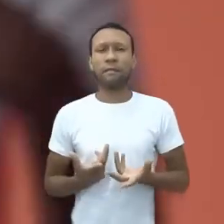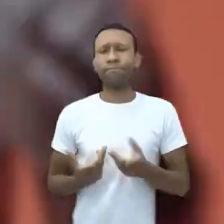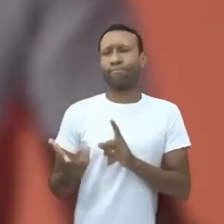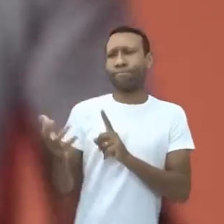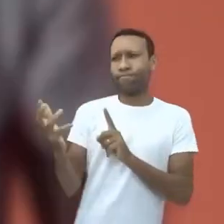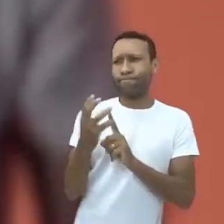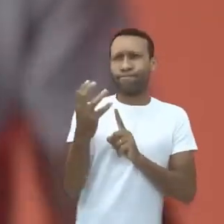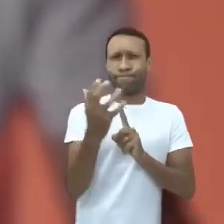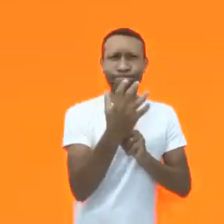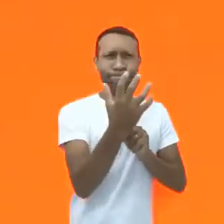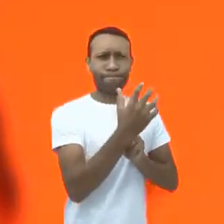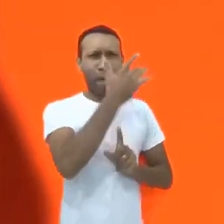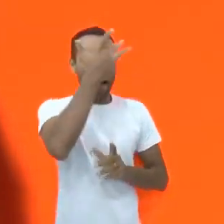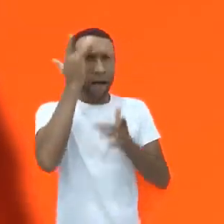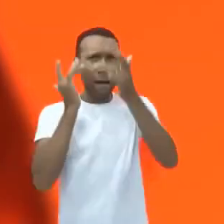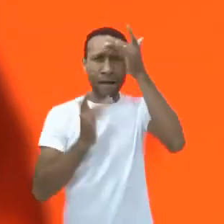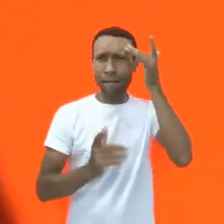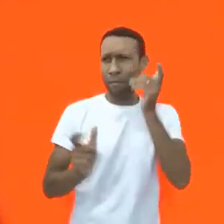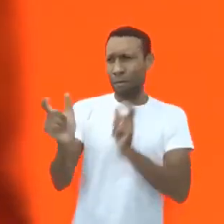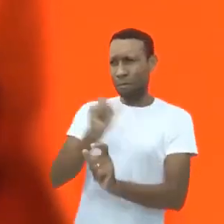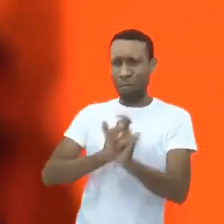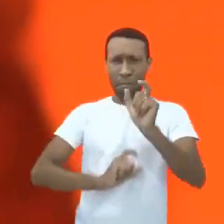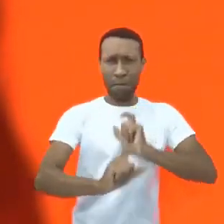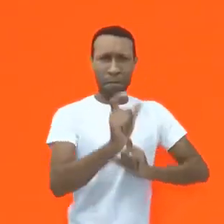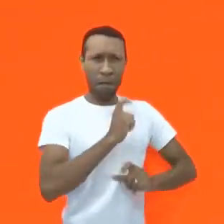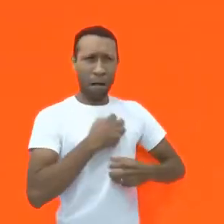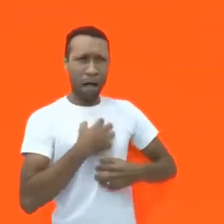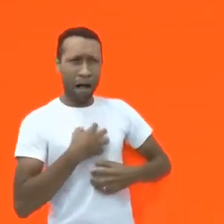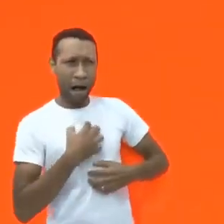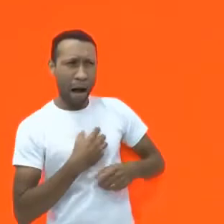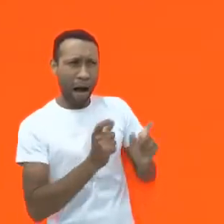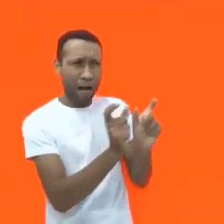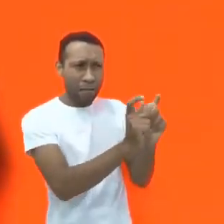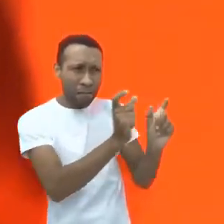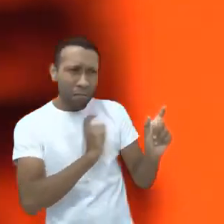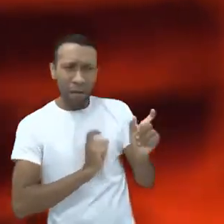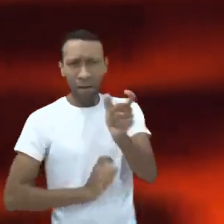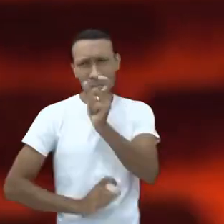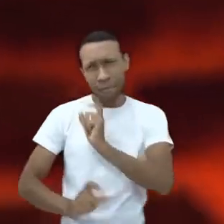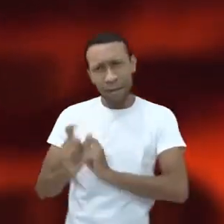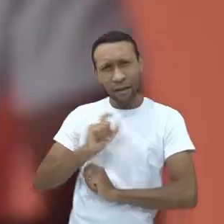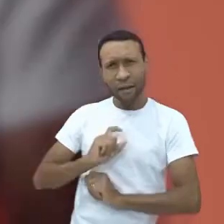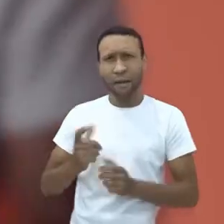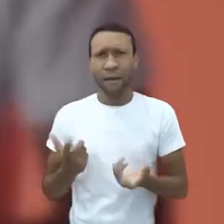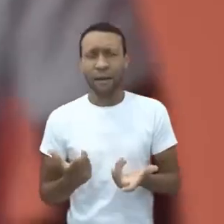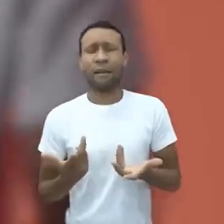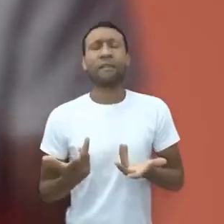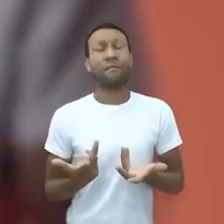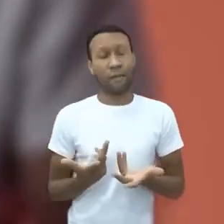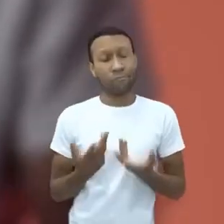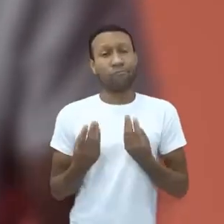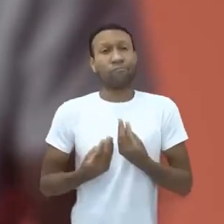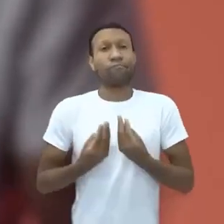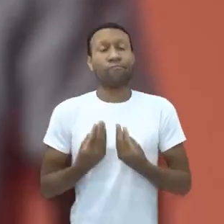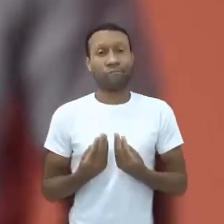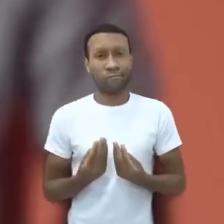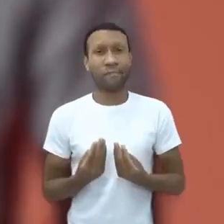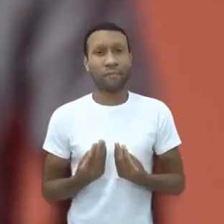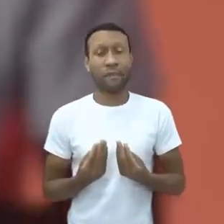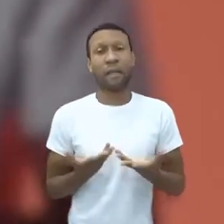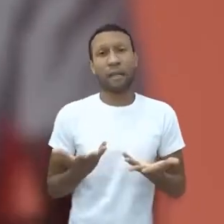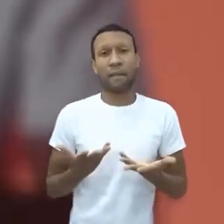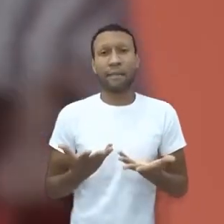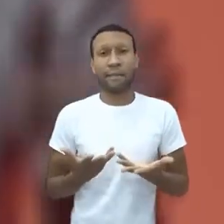nascer os haters e os trolls, nasce o território livre da internet e das opiniões. E aí, como qualquer ferramenta com esse poder,